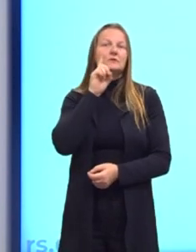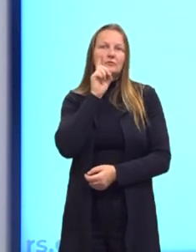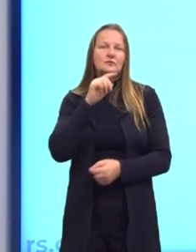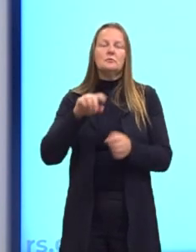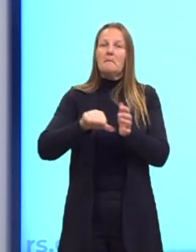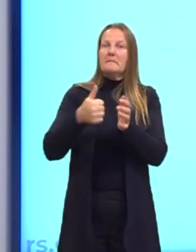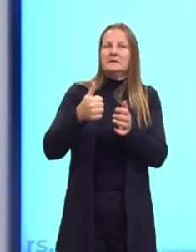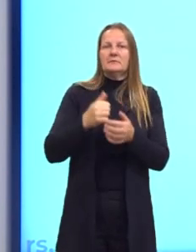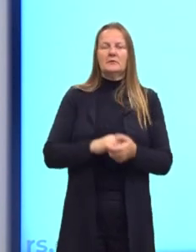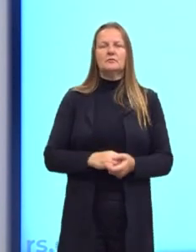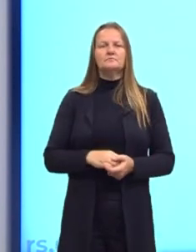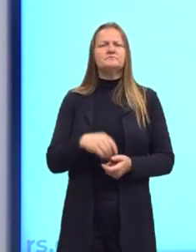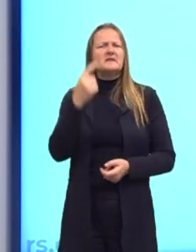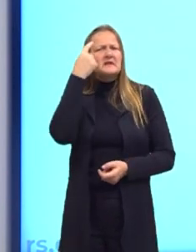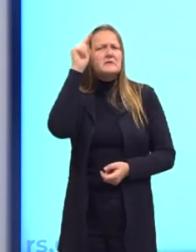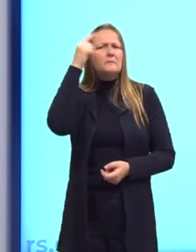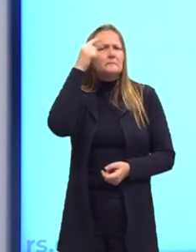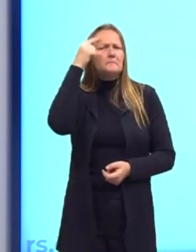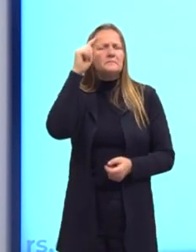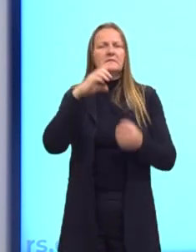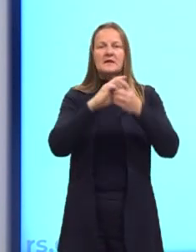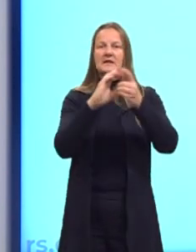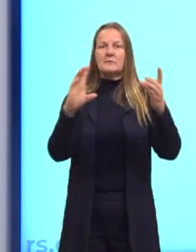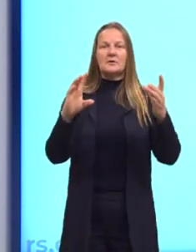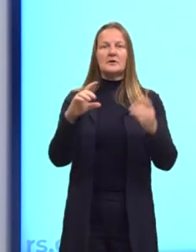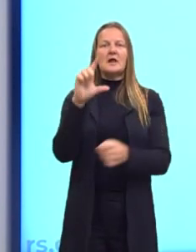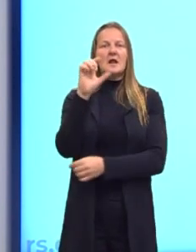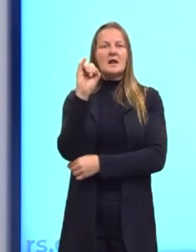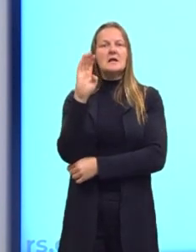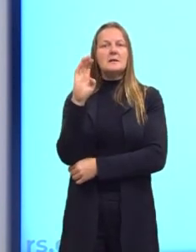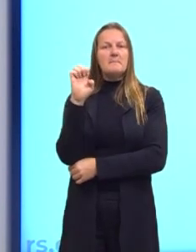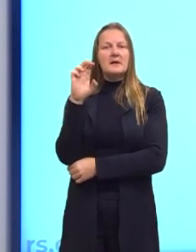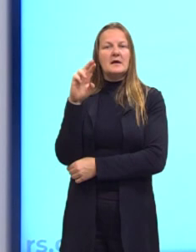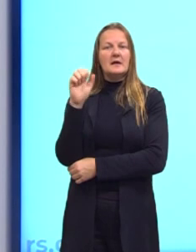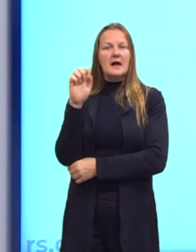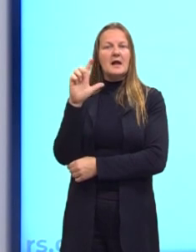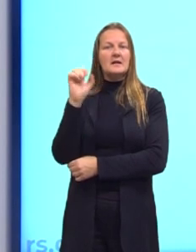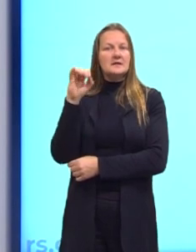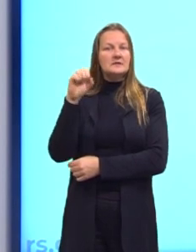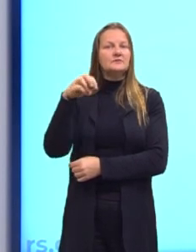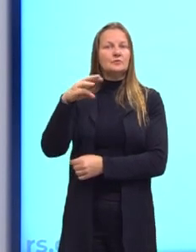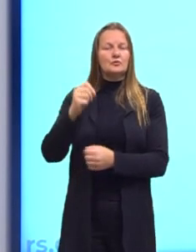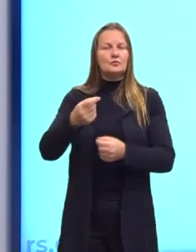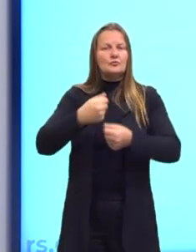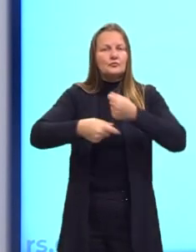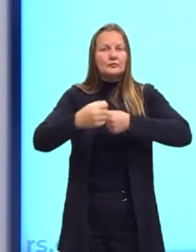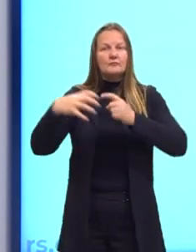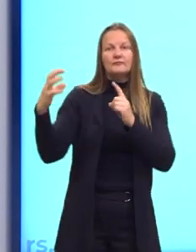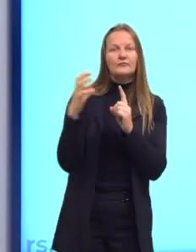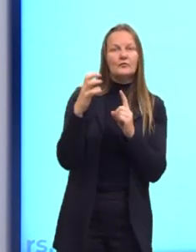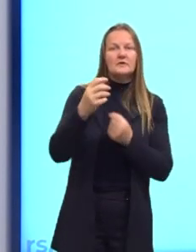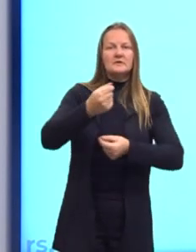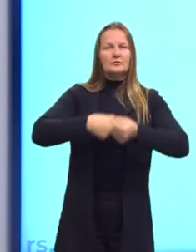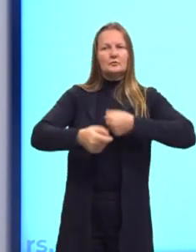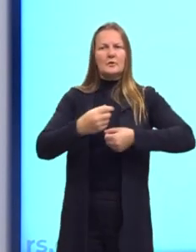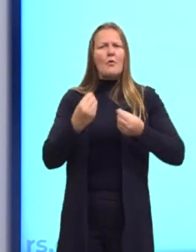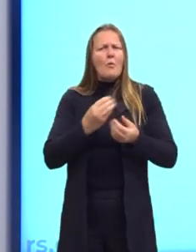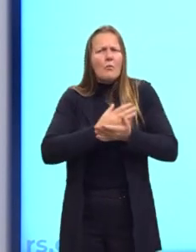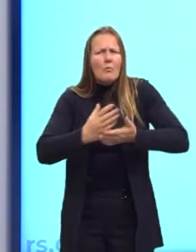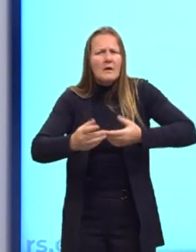Essas ideias liberais, democráticas, liberais, que vão afetando a economia, de que forma elas começam a se